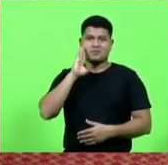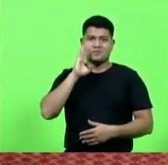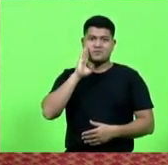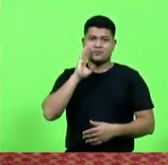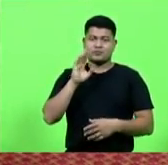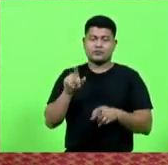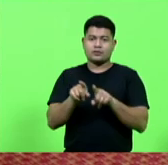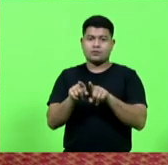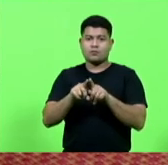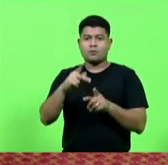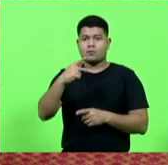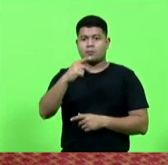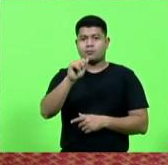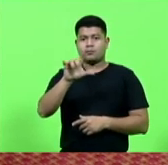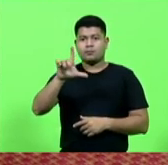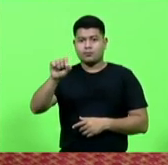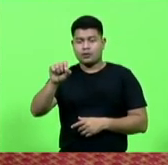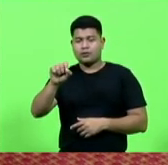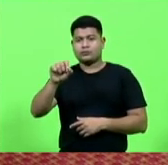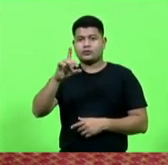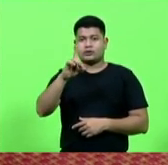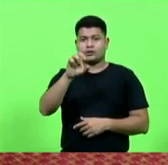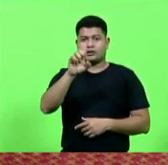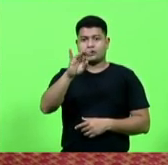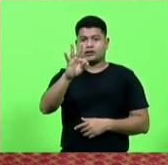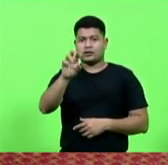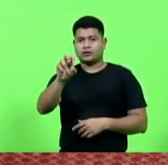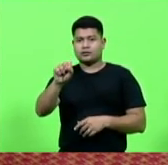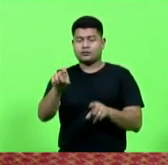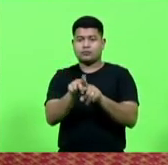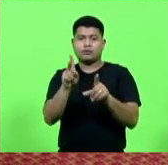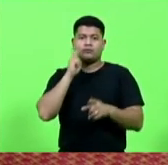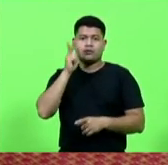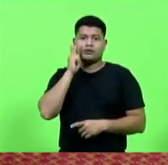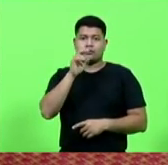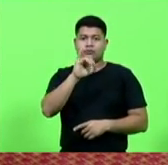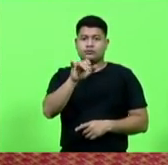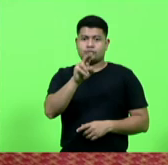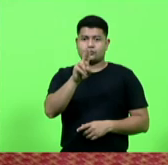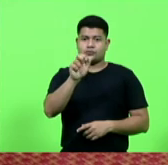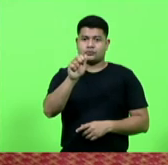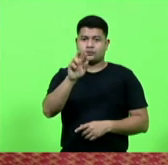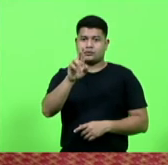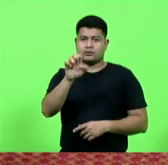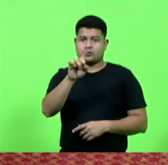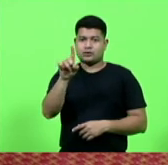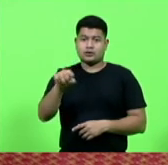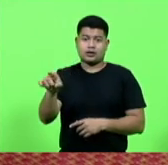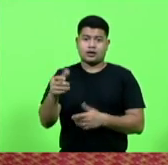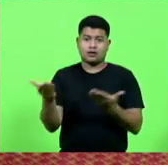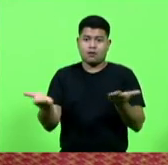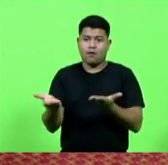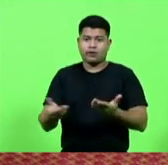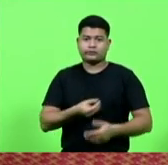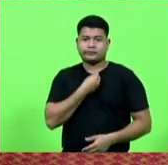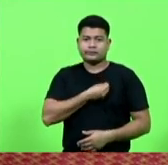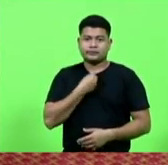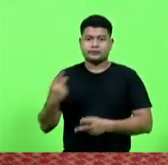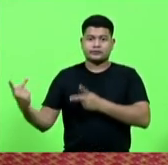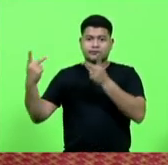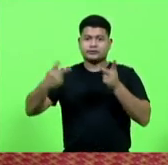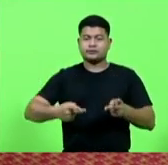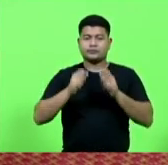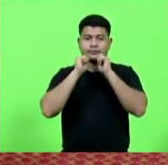Deitos, o vice, o Nestor e o vereador Juarez, que se fazem presente aqui na Assembleia